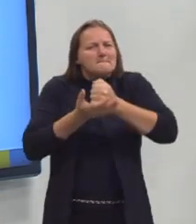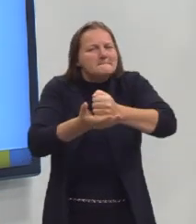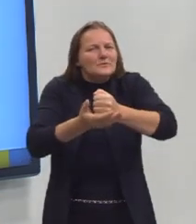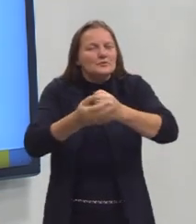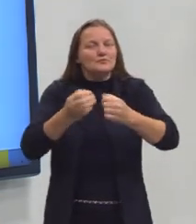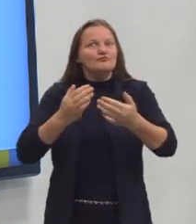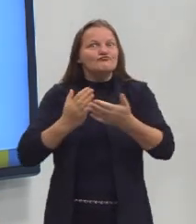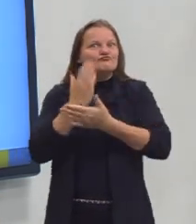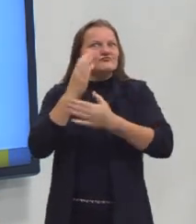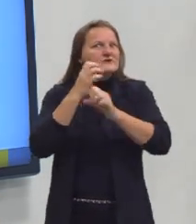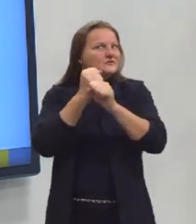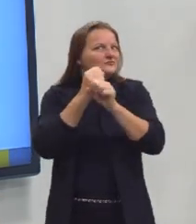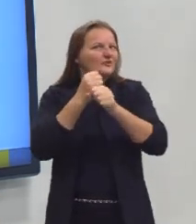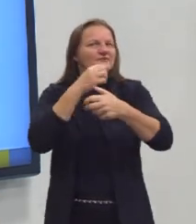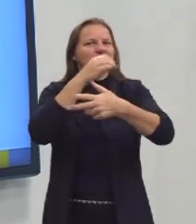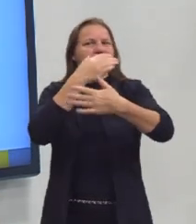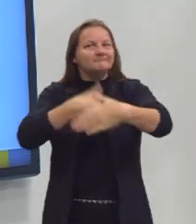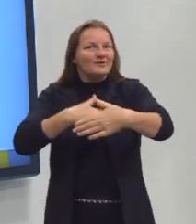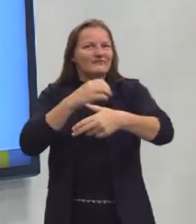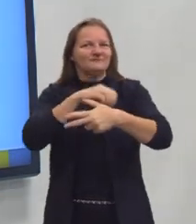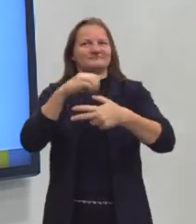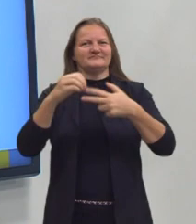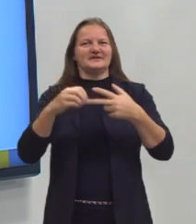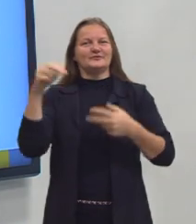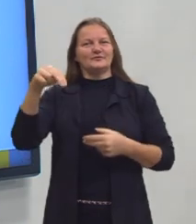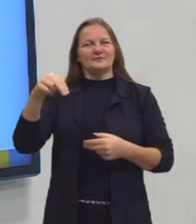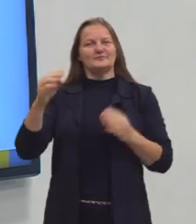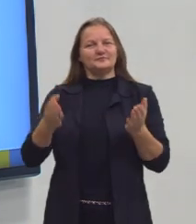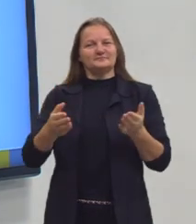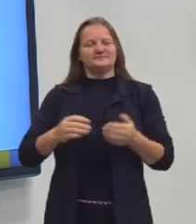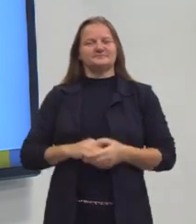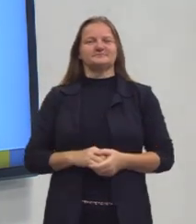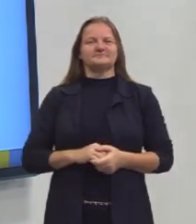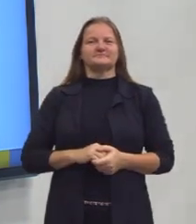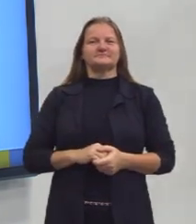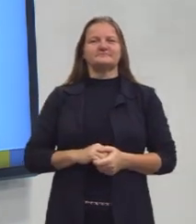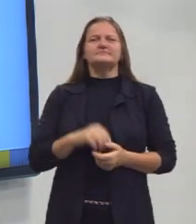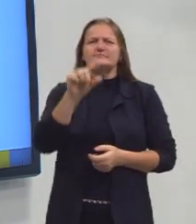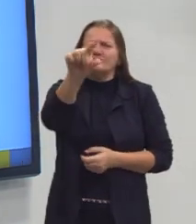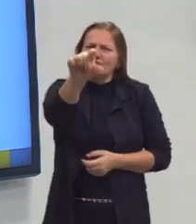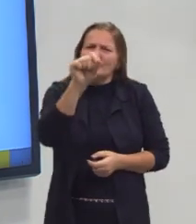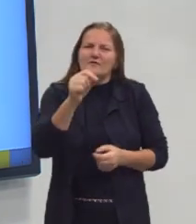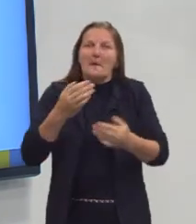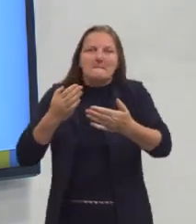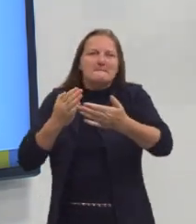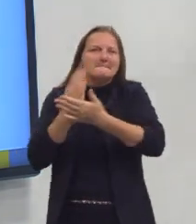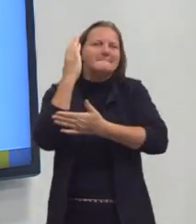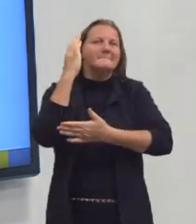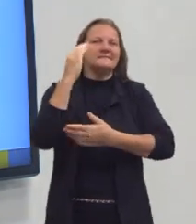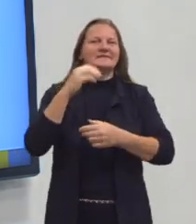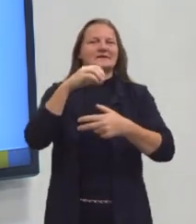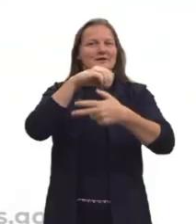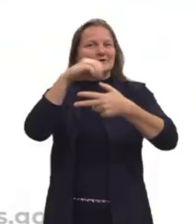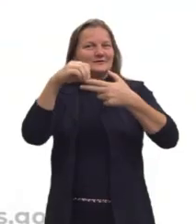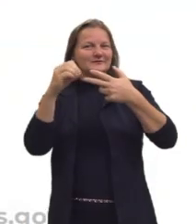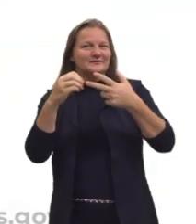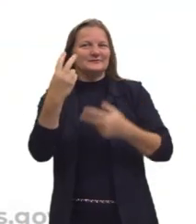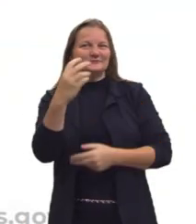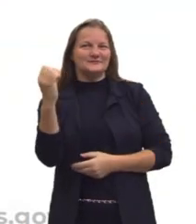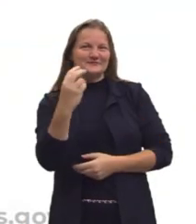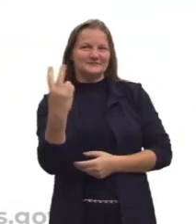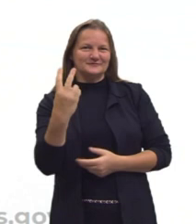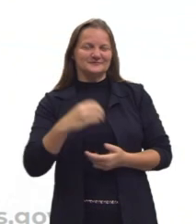excelente nota nas provas do ENEM em novembro deste ano. Então eu te convido, partiu passar ENEM 2022.